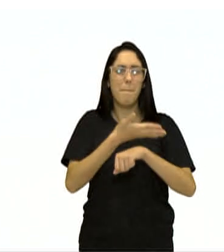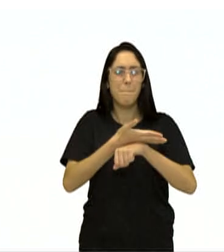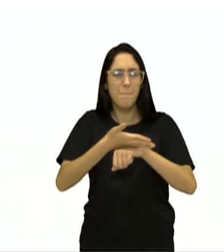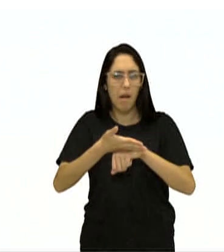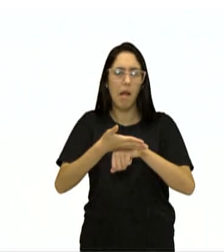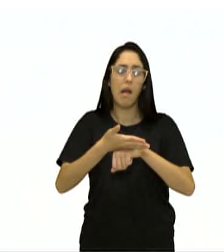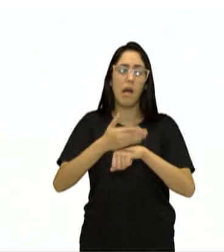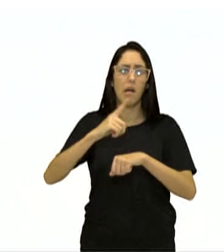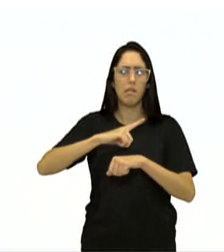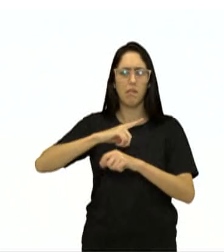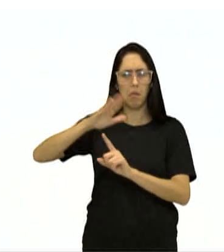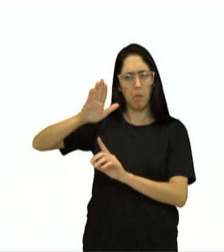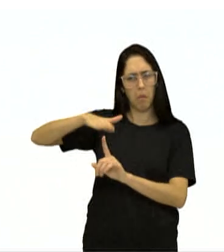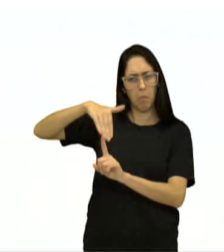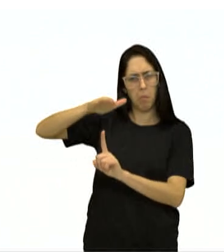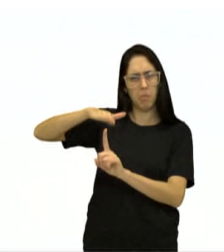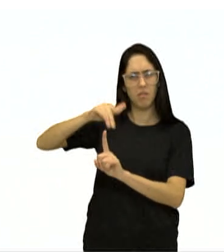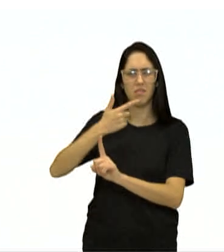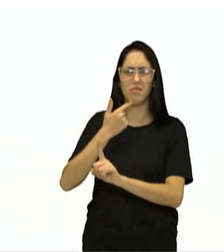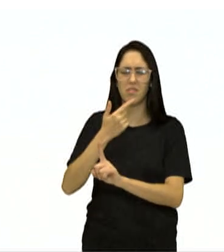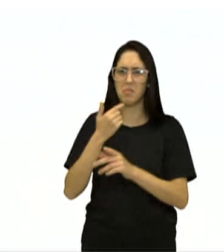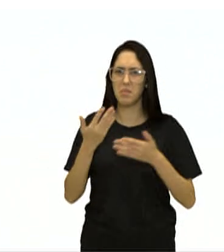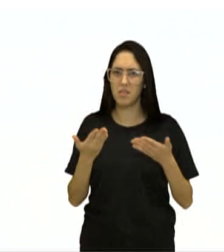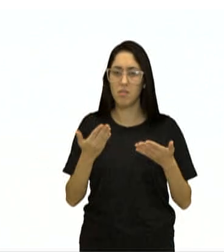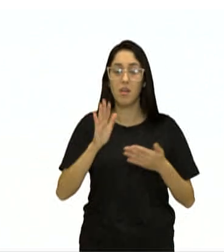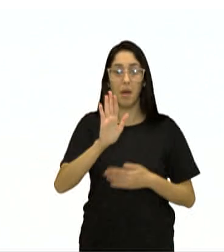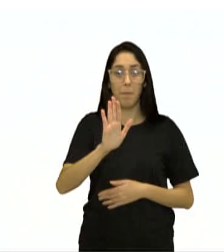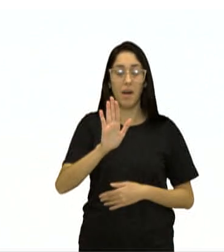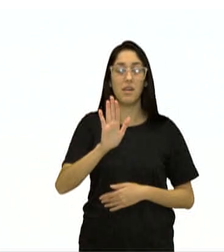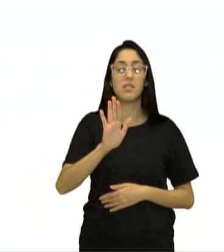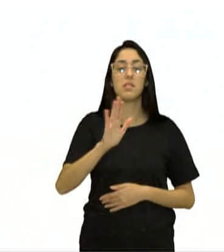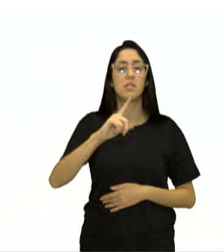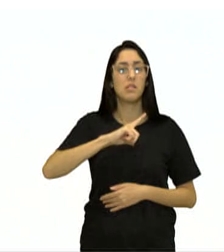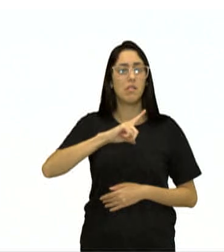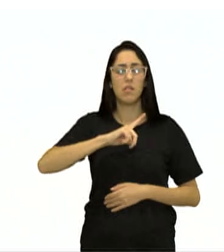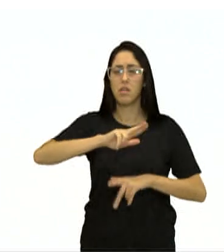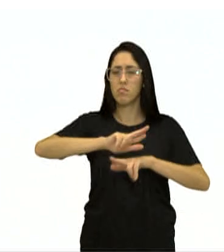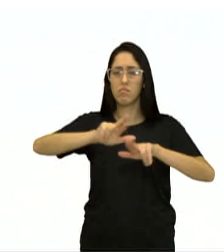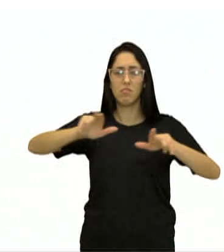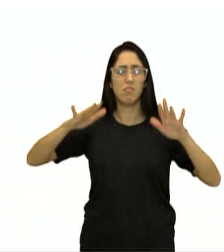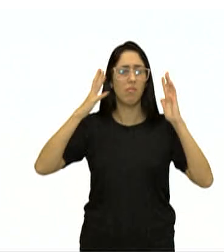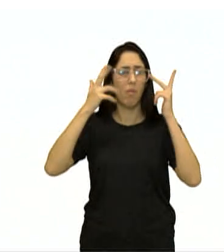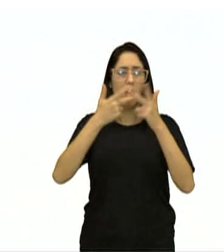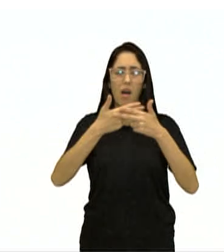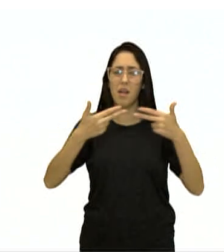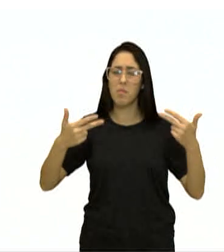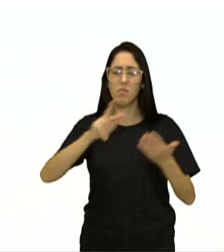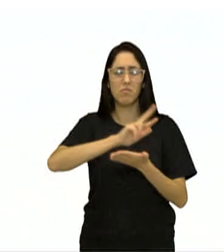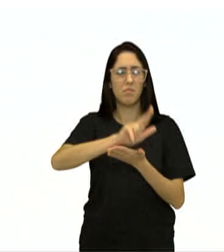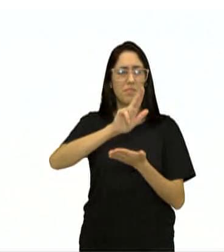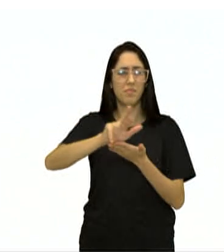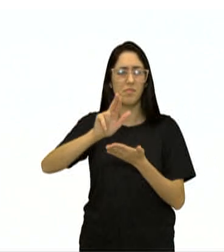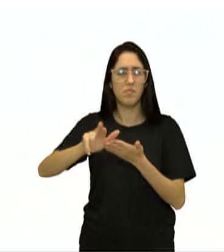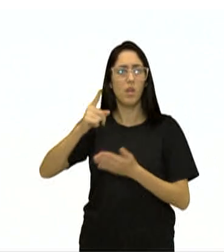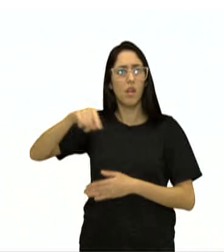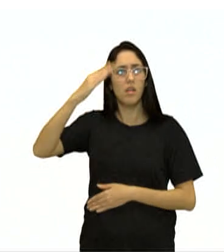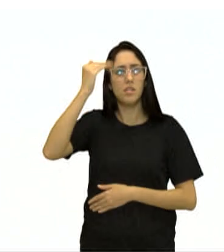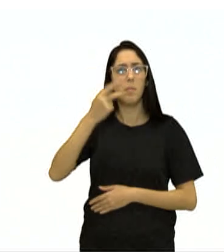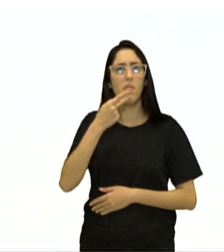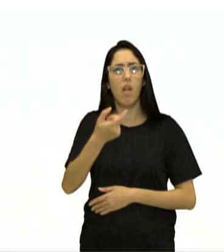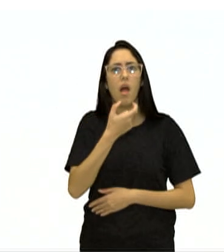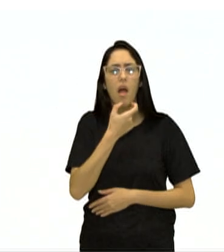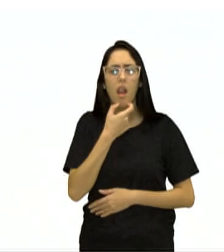pintadas de vermelho. Mas a fauna é única, pois a maioria dos animais sabe falar inglês.